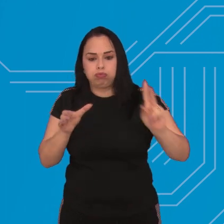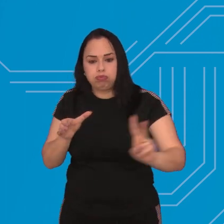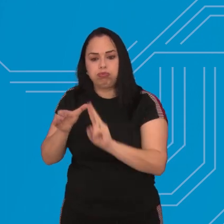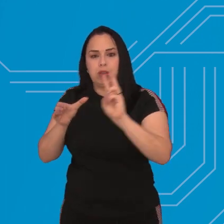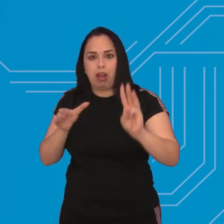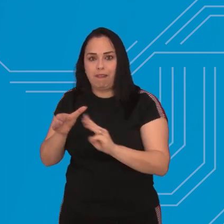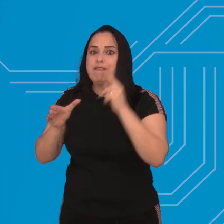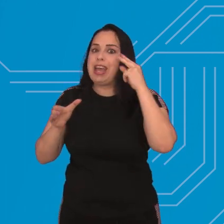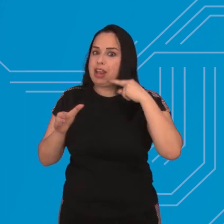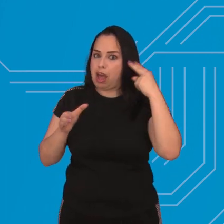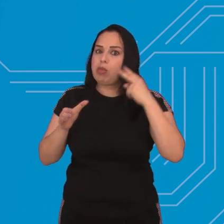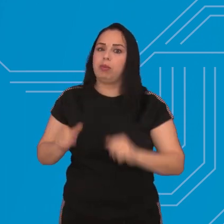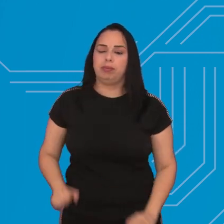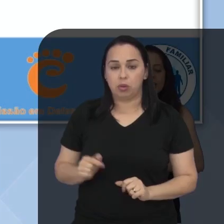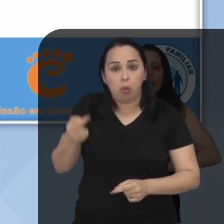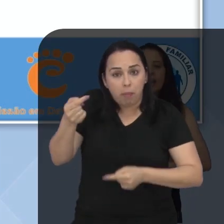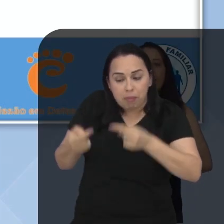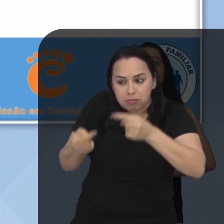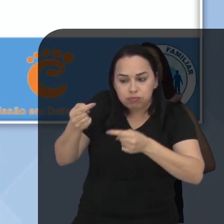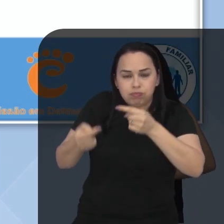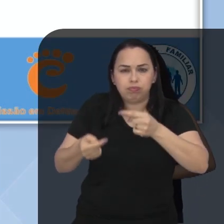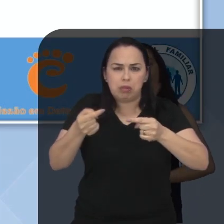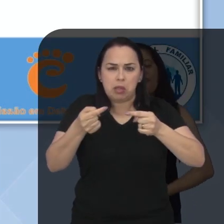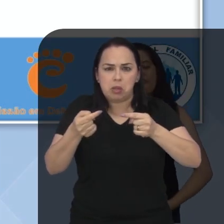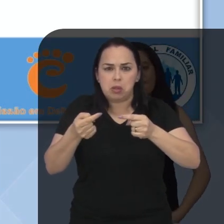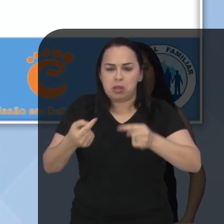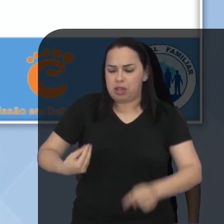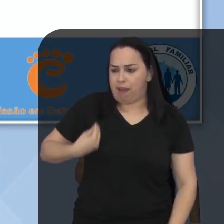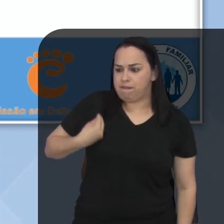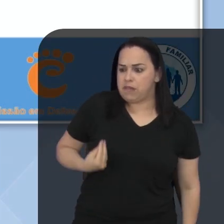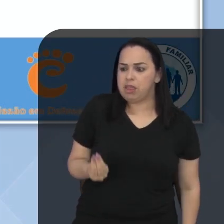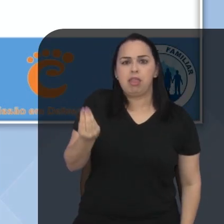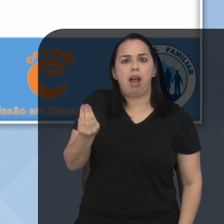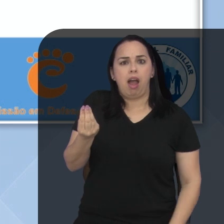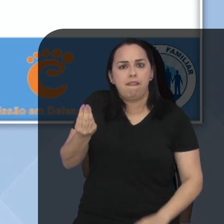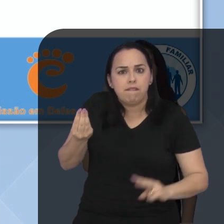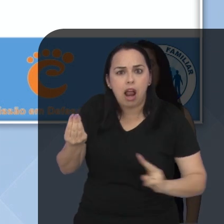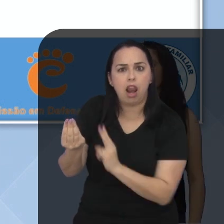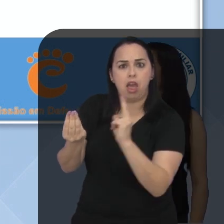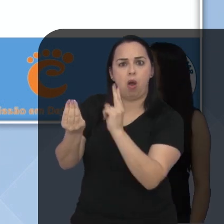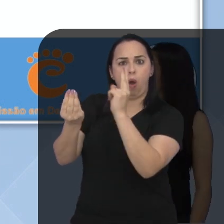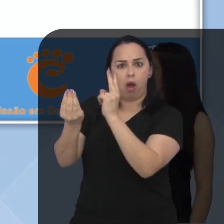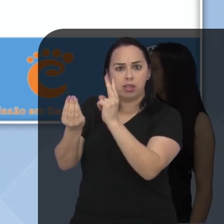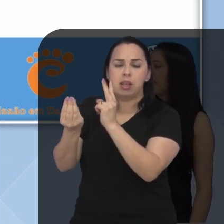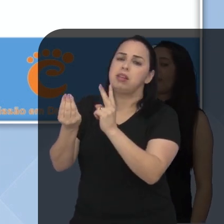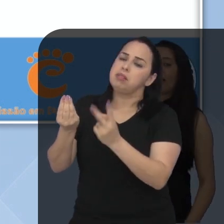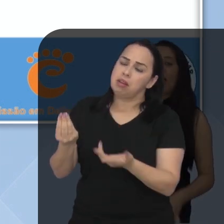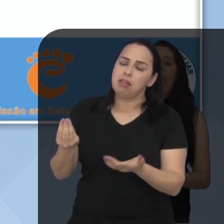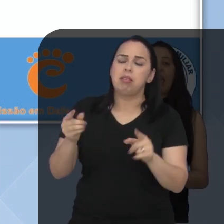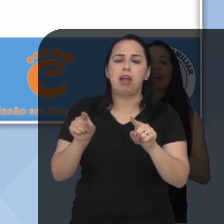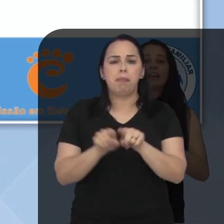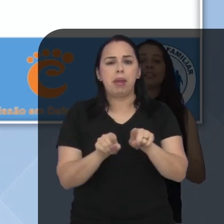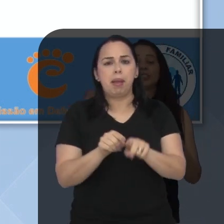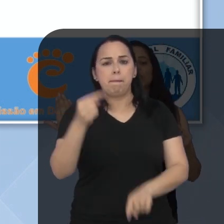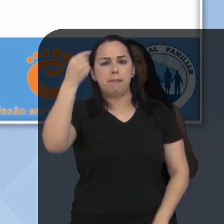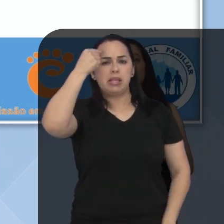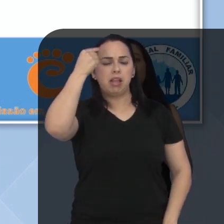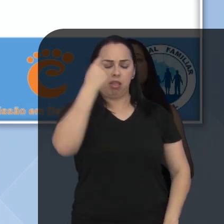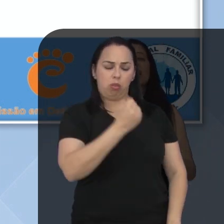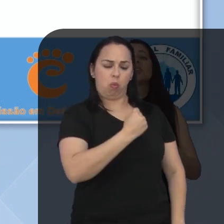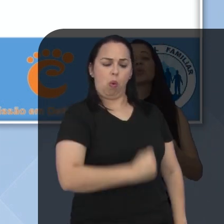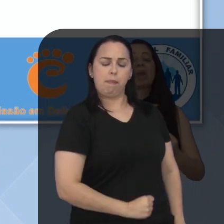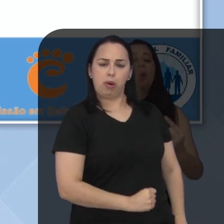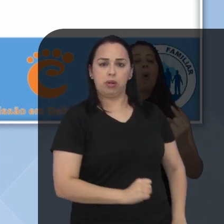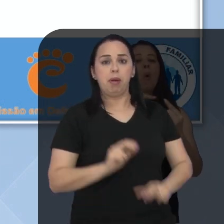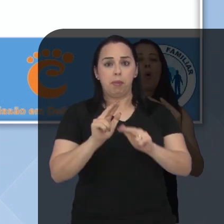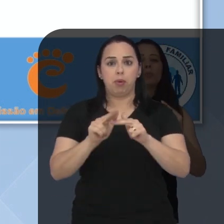irão compor a frente olha só com o objetivo de promover debates sobre a valorização da vida e discutir